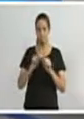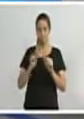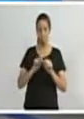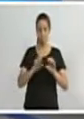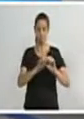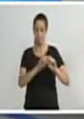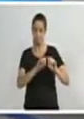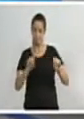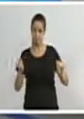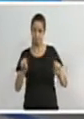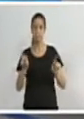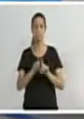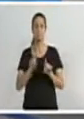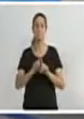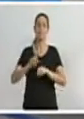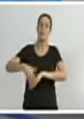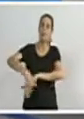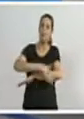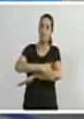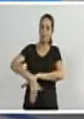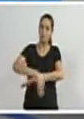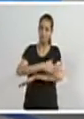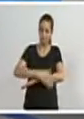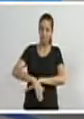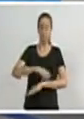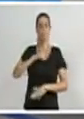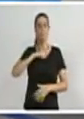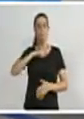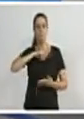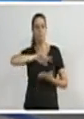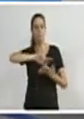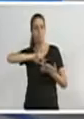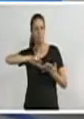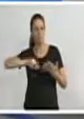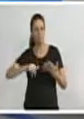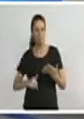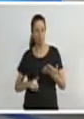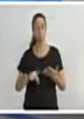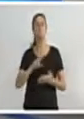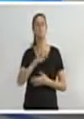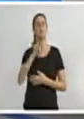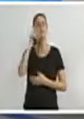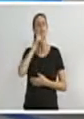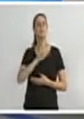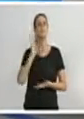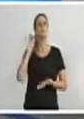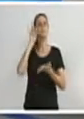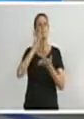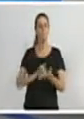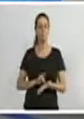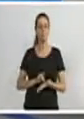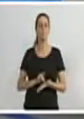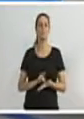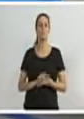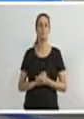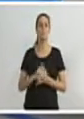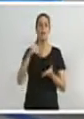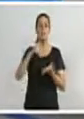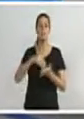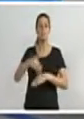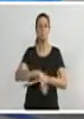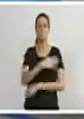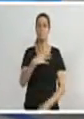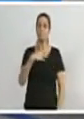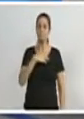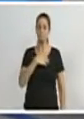atendendo aqui a Guilherme Poemer, e o Rades fechando o anel na rua Bahia. Então, aqui,